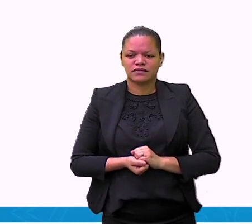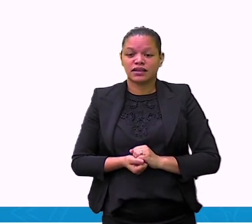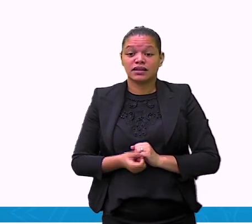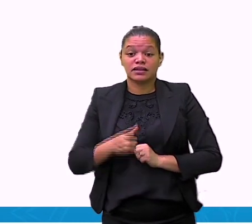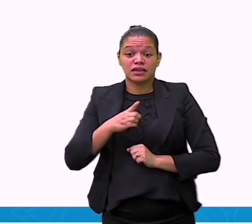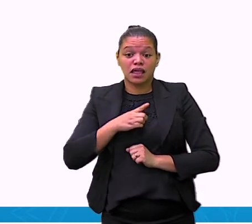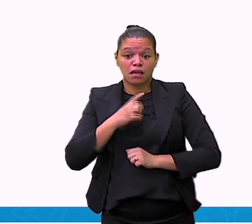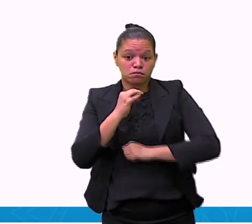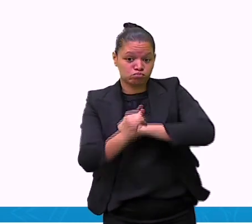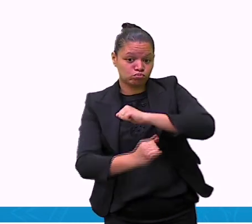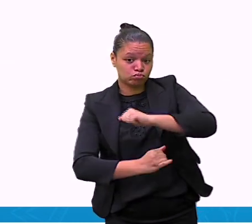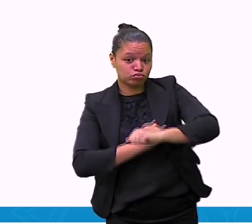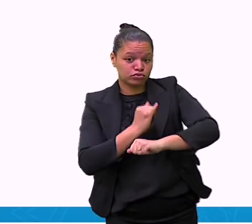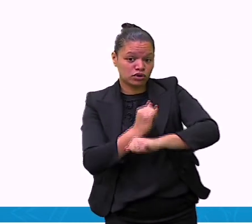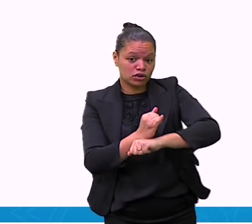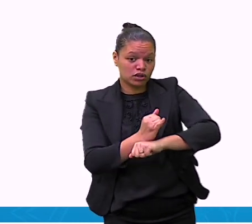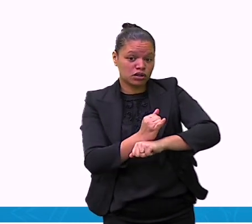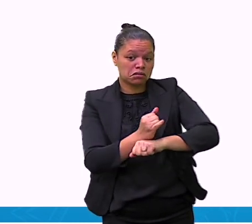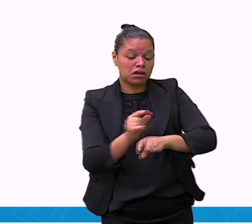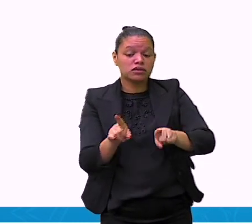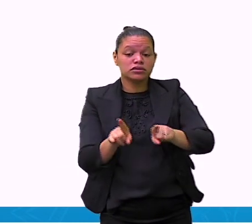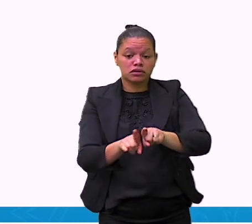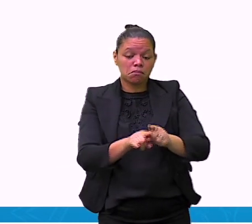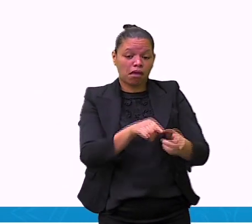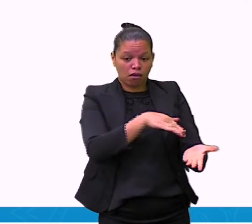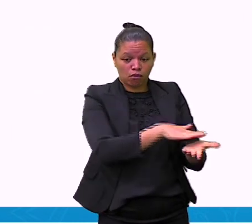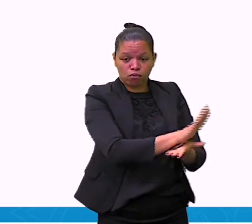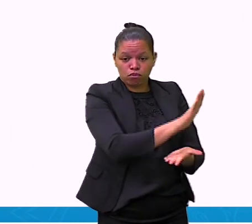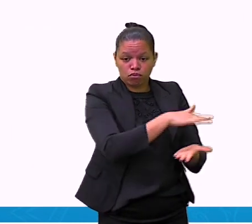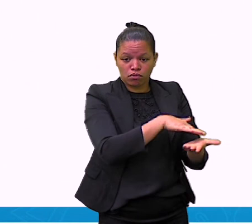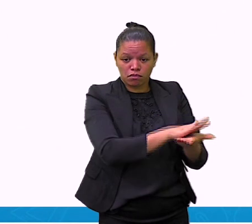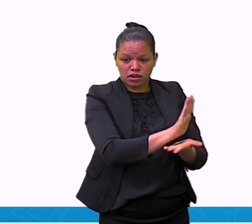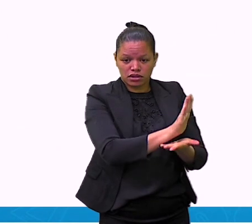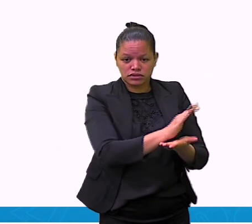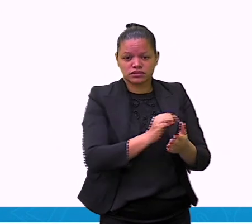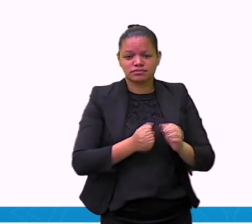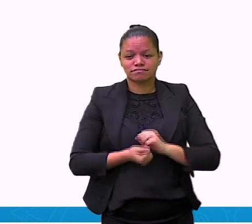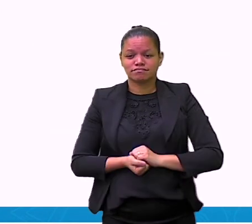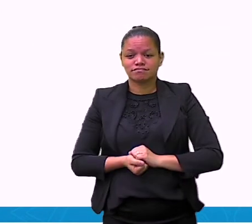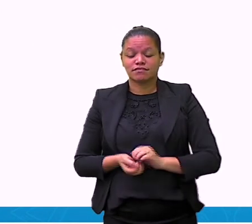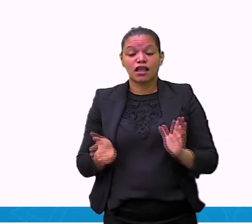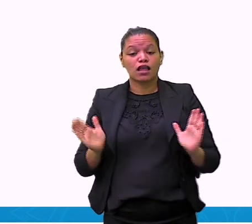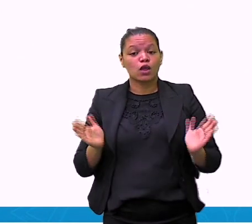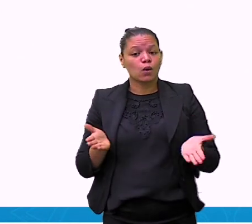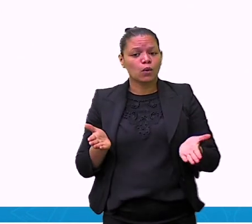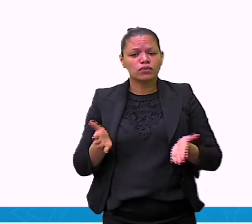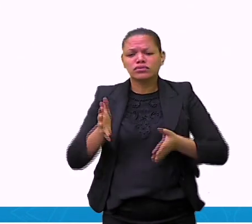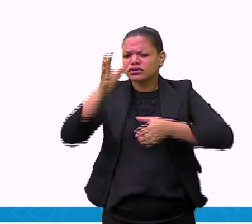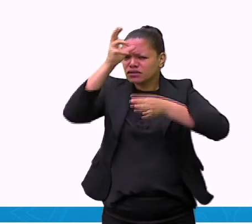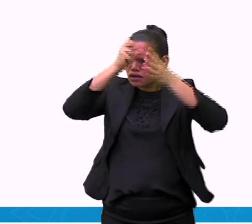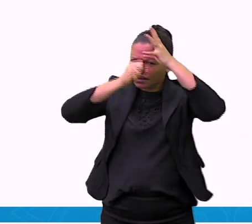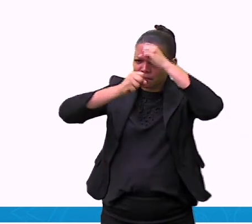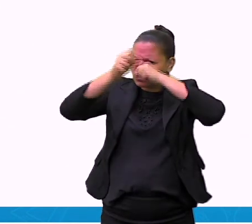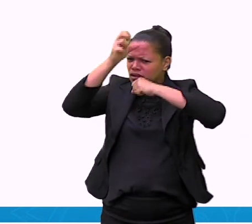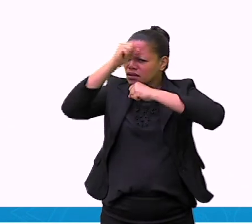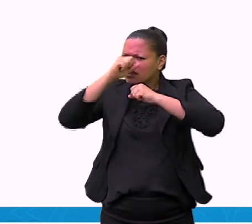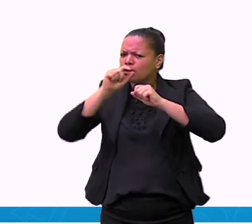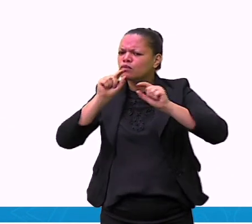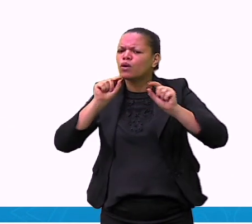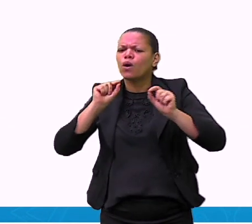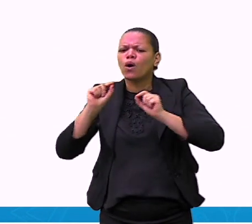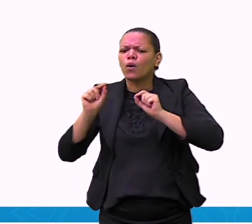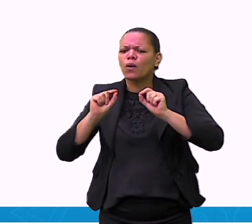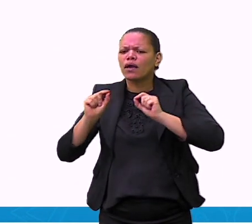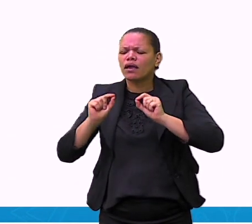sociais, por aí. E o nosso aprendizado de hoje foi